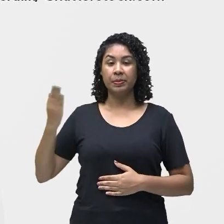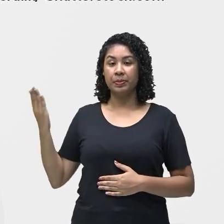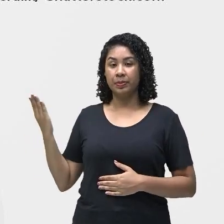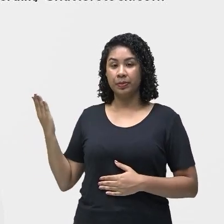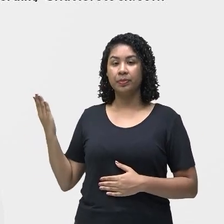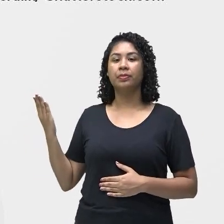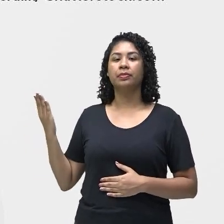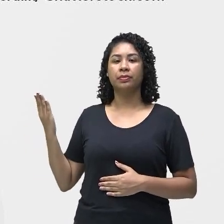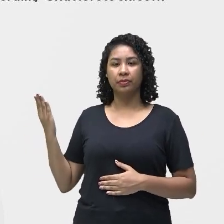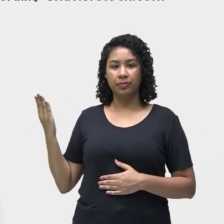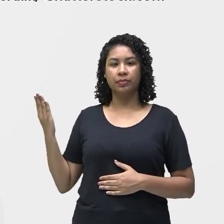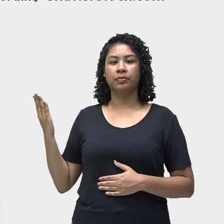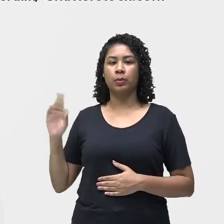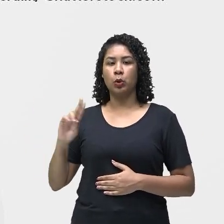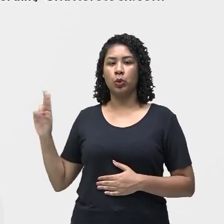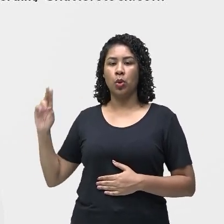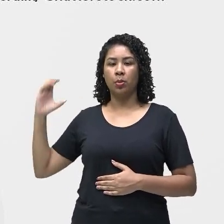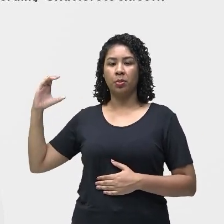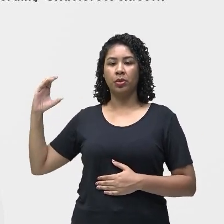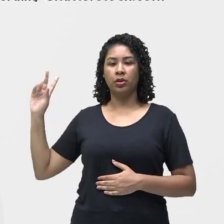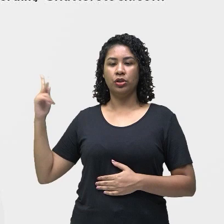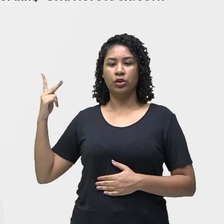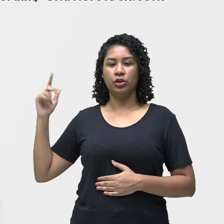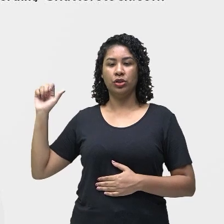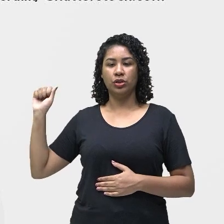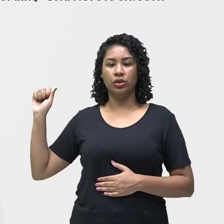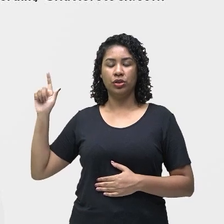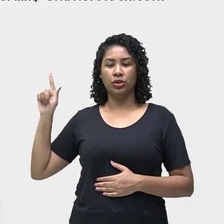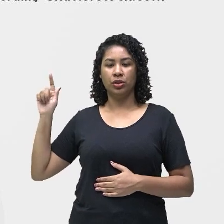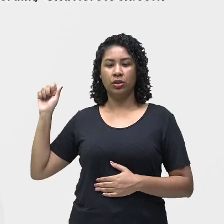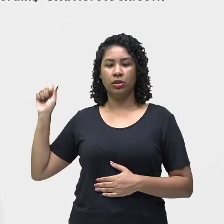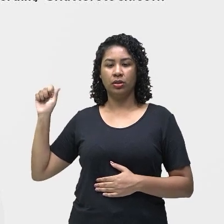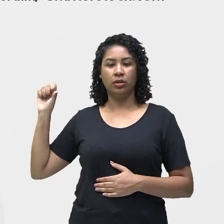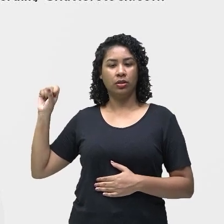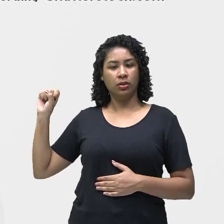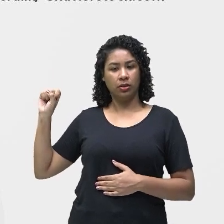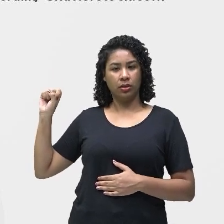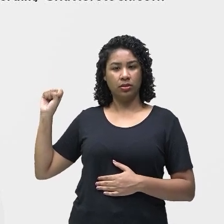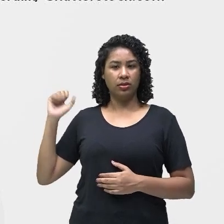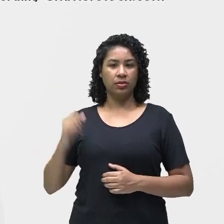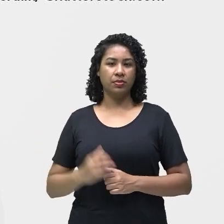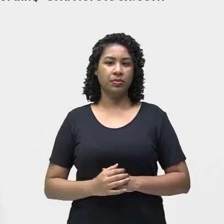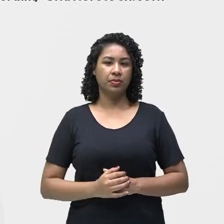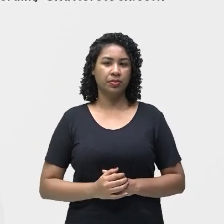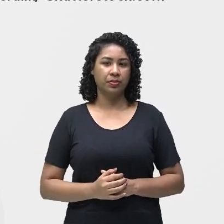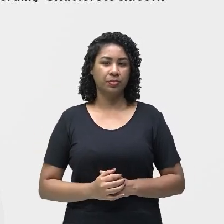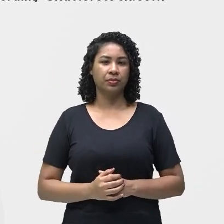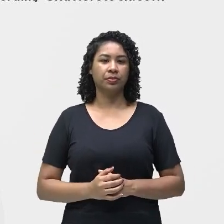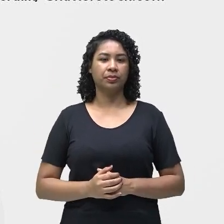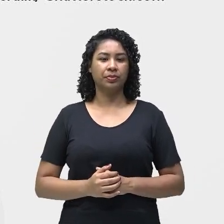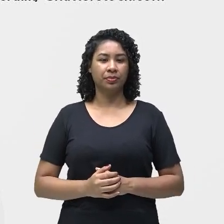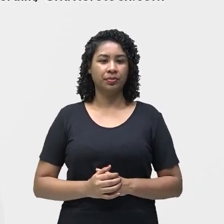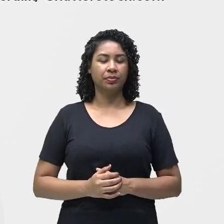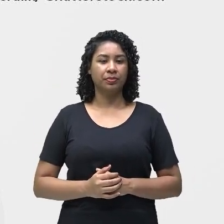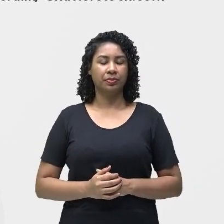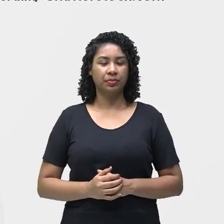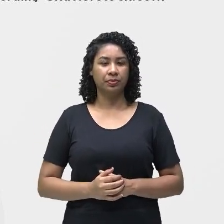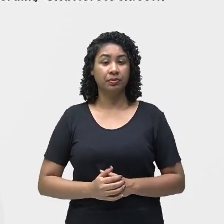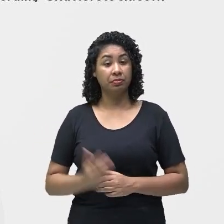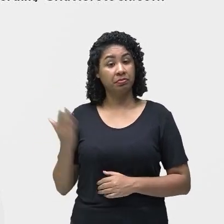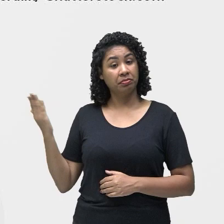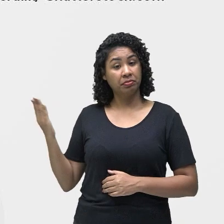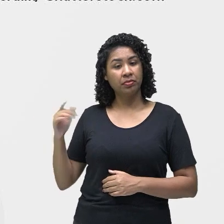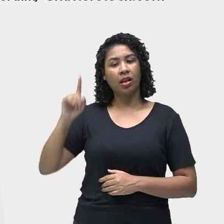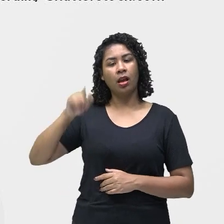tem aí a doença de Chagas, também conhecida como tripassonomia americana, que é uma